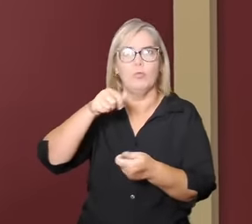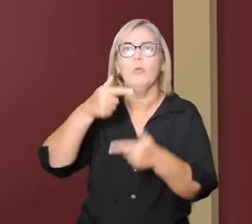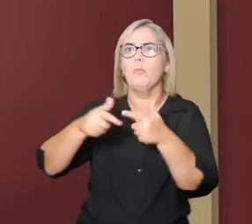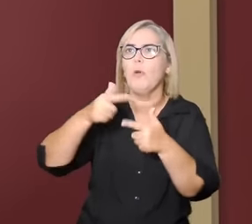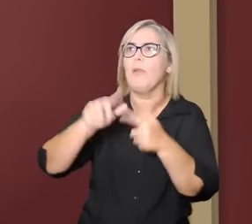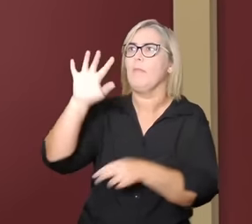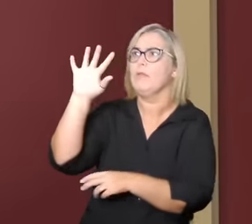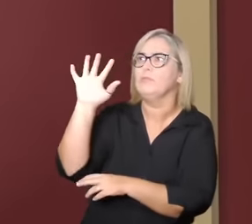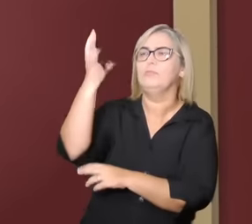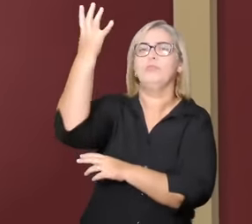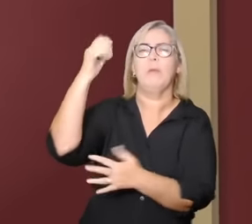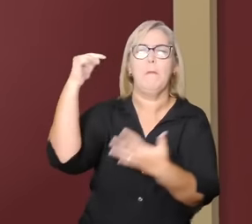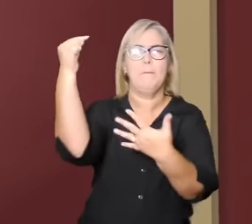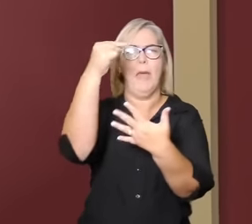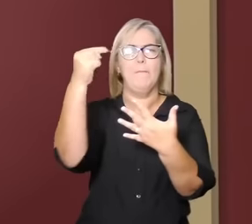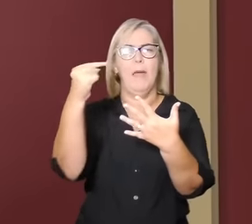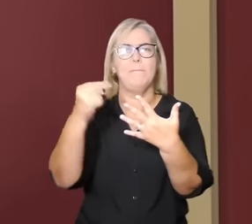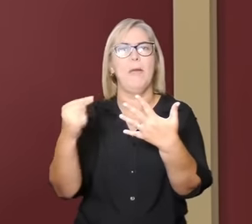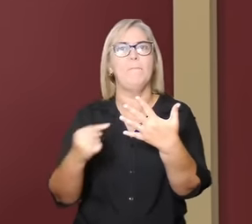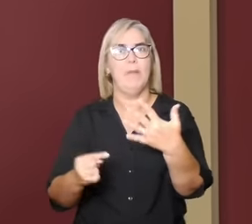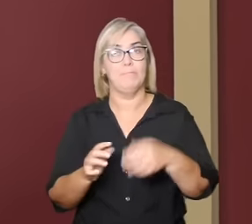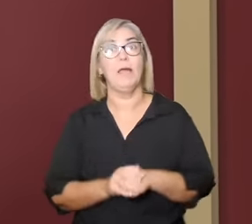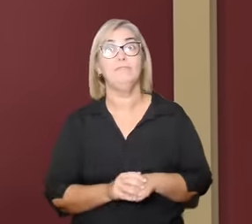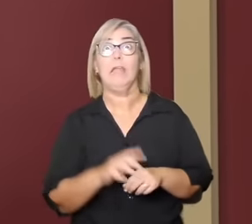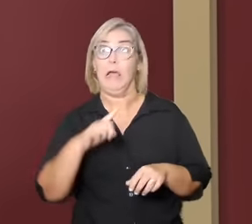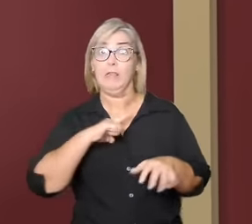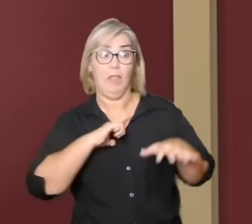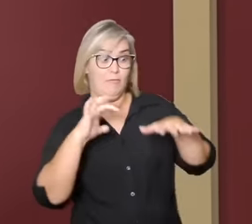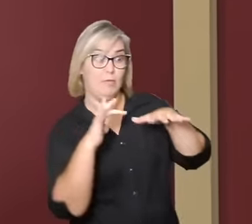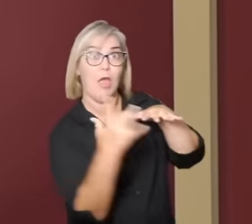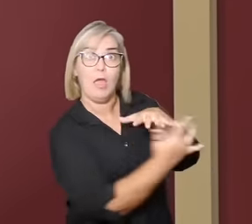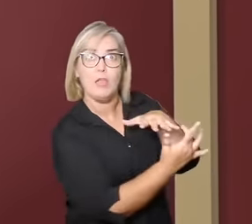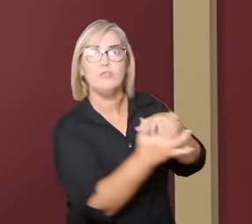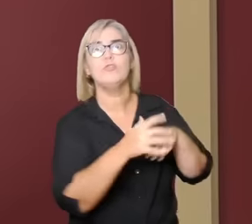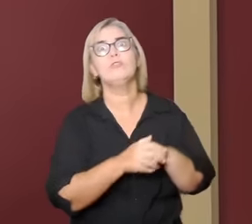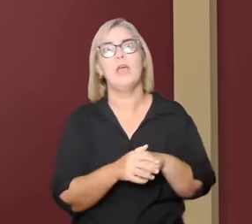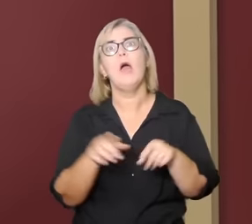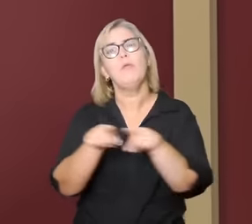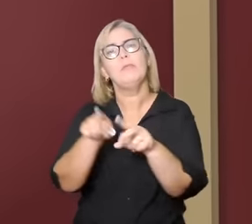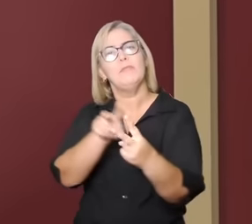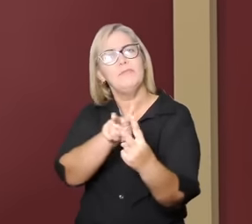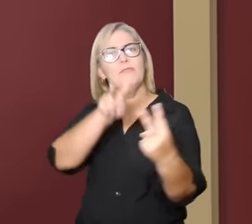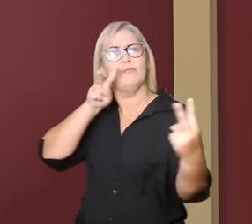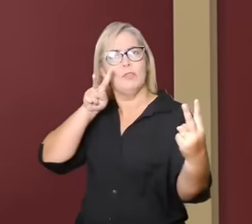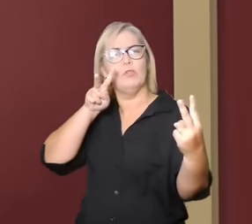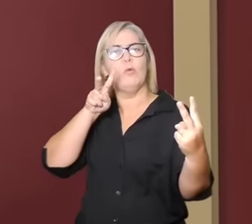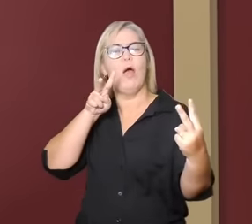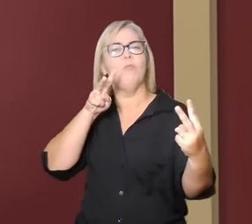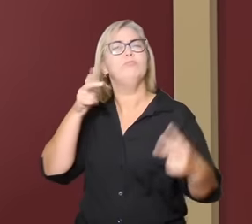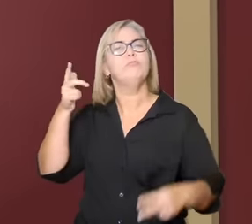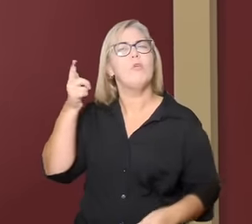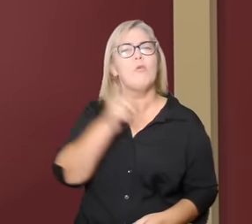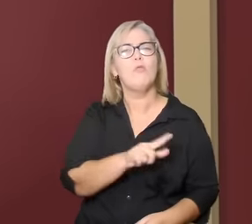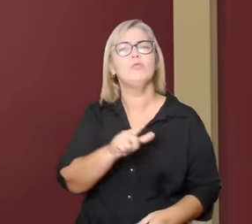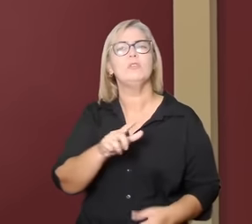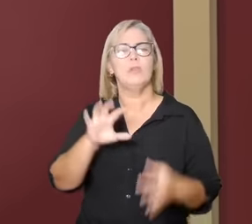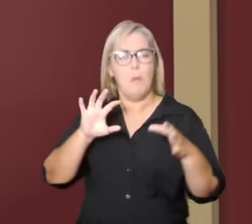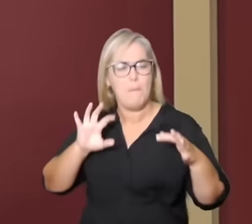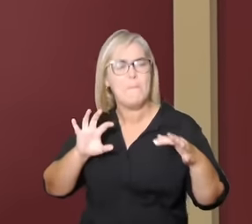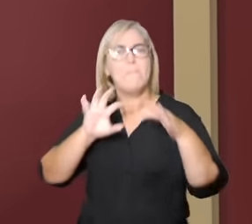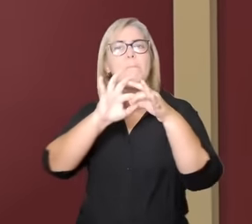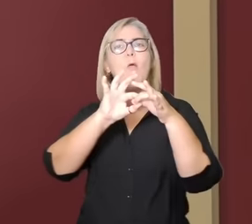e humanitárias. Viu surgir as redes sociais, digitais e a ideia da conectividade. A ideia da efemeridade